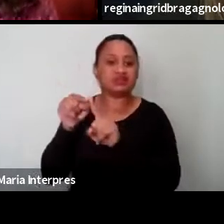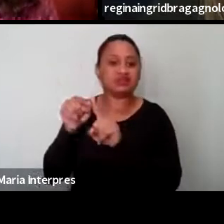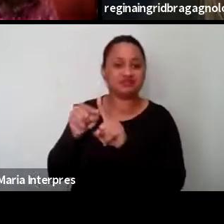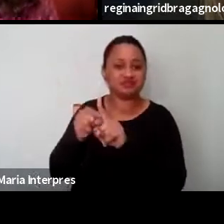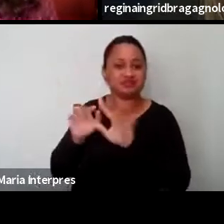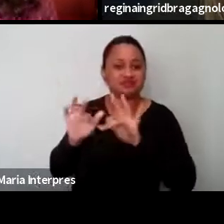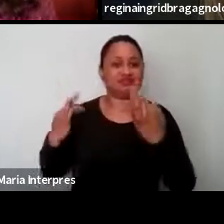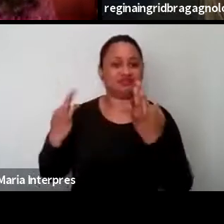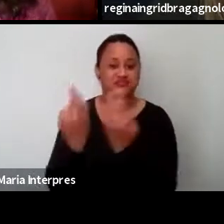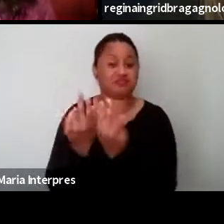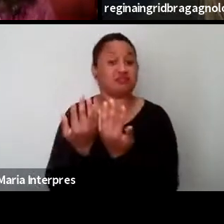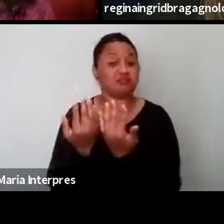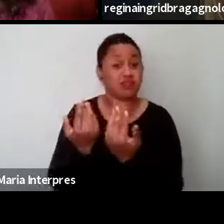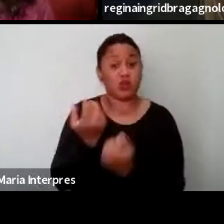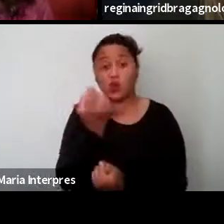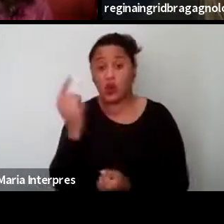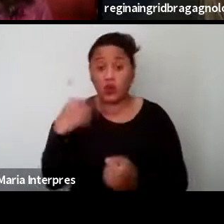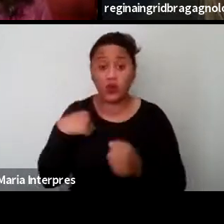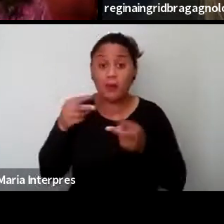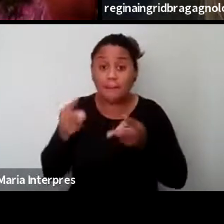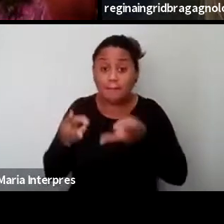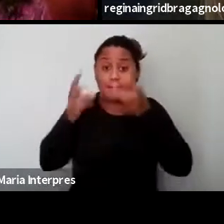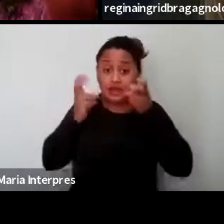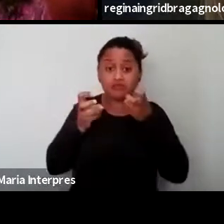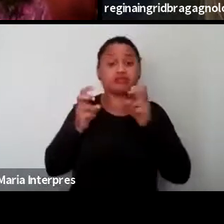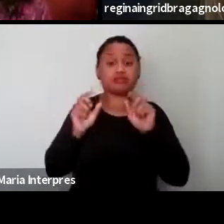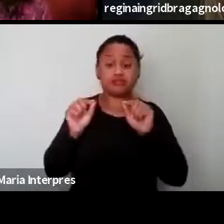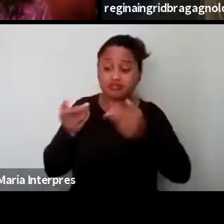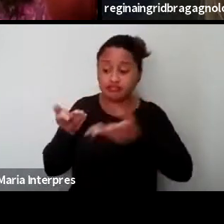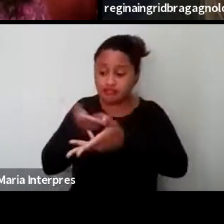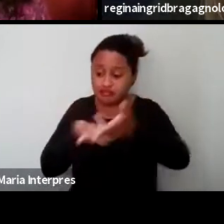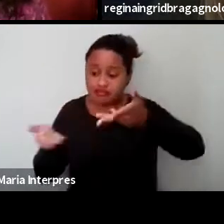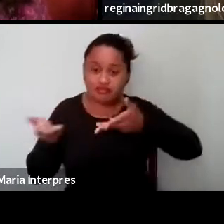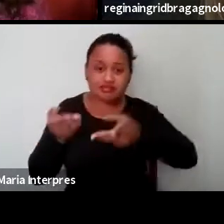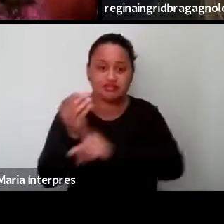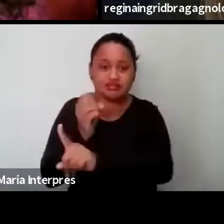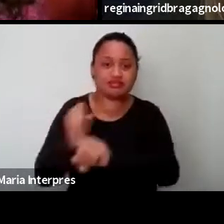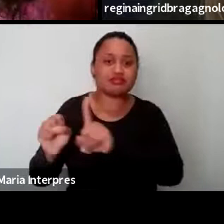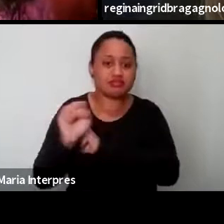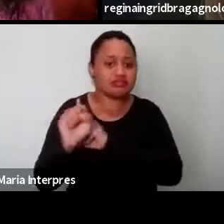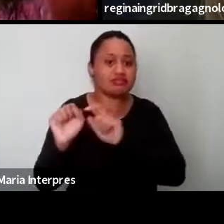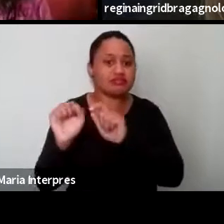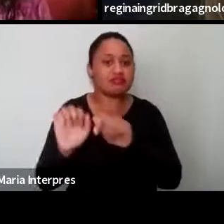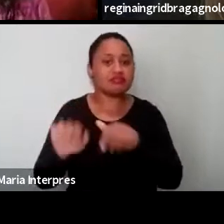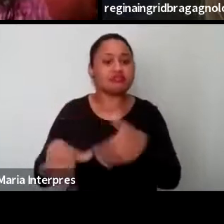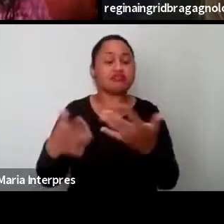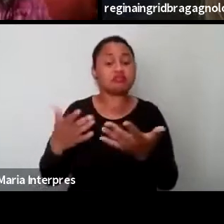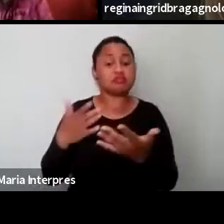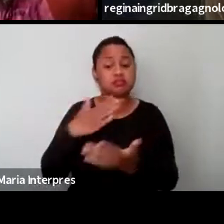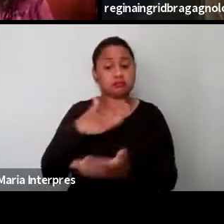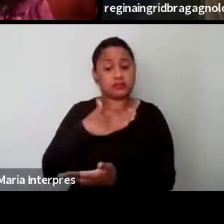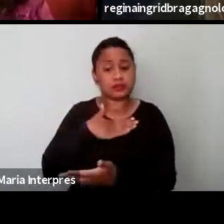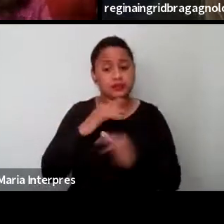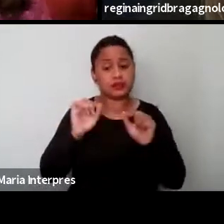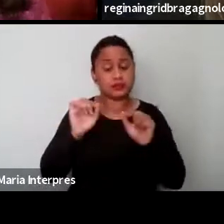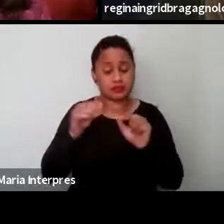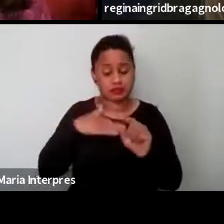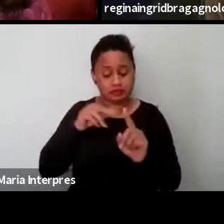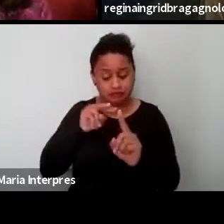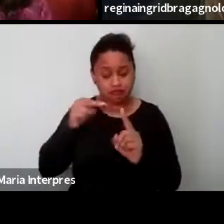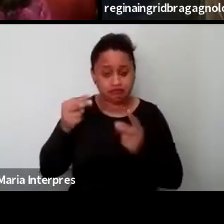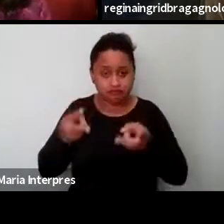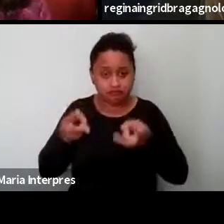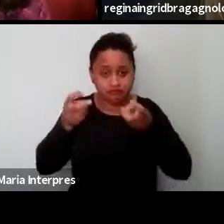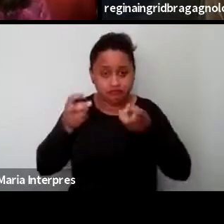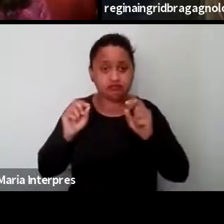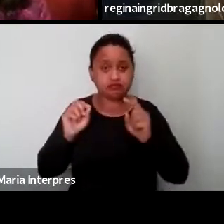família, outras, né, percepções dessas relações sociais, né? Então, eu acho que, do meu ponto de vista,